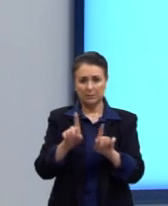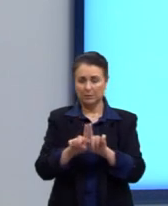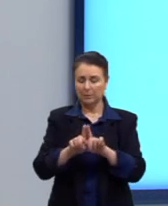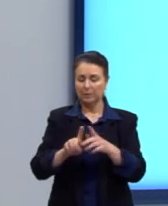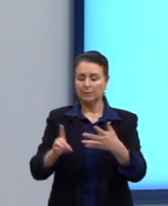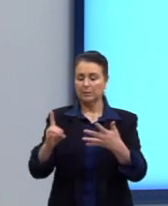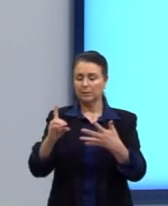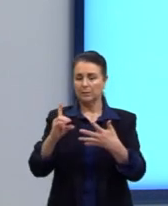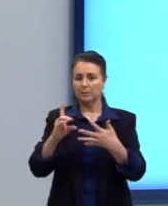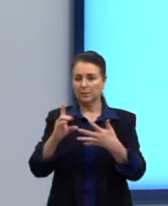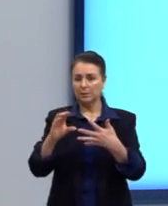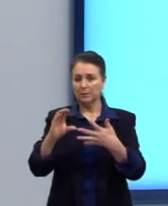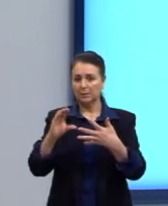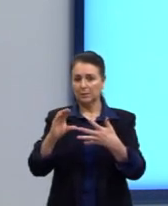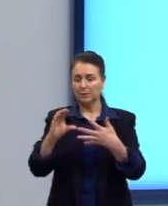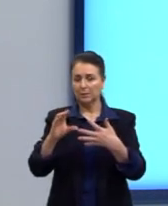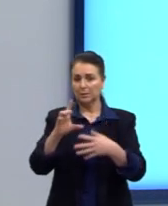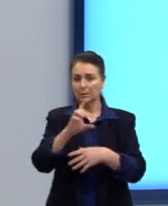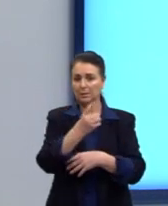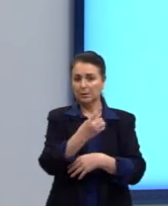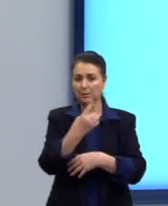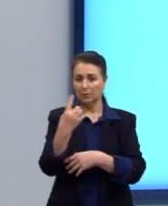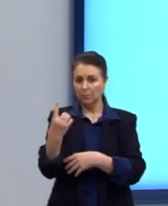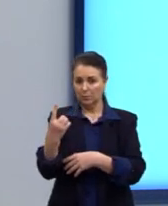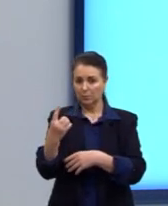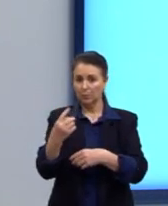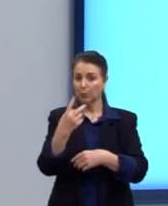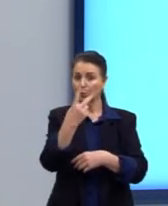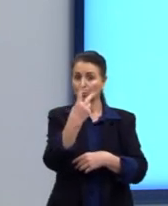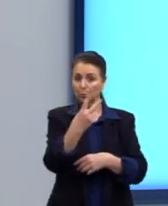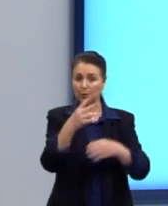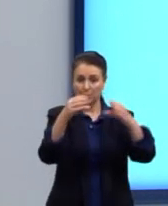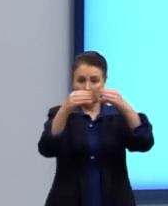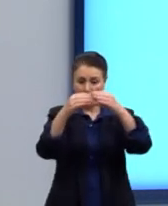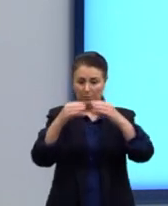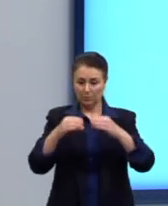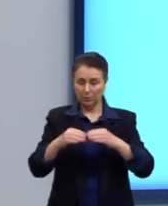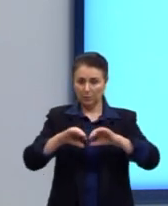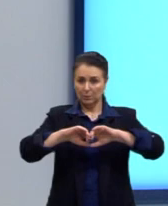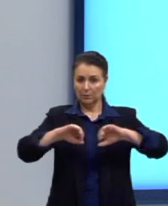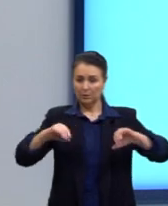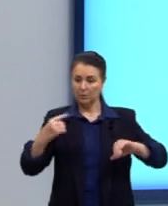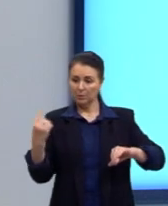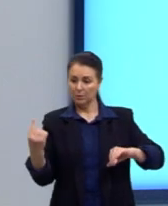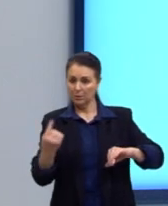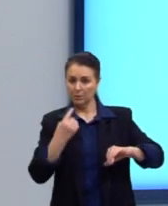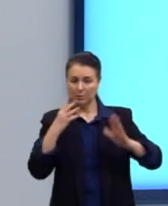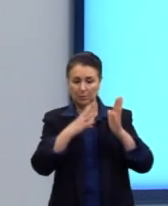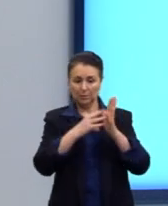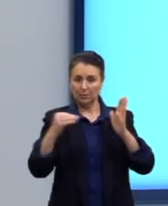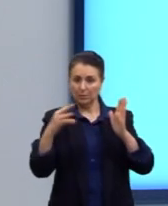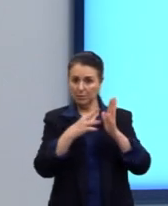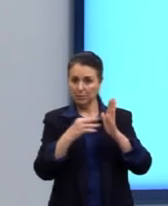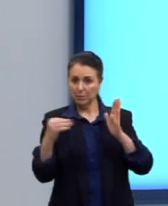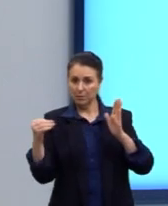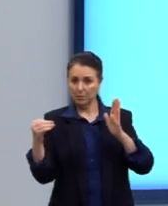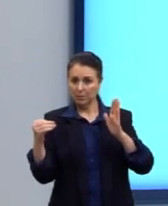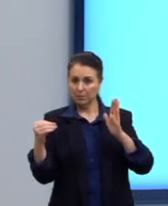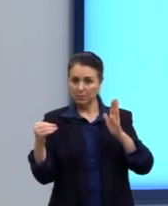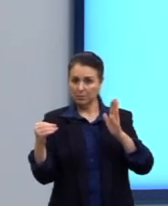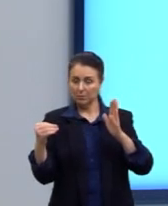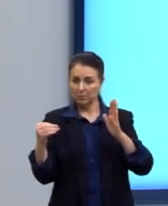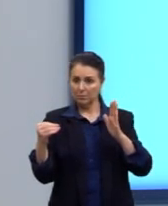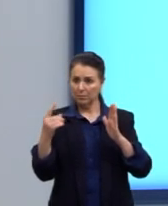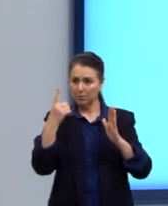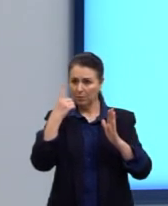Letra C, D1 ocorre em duas populações separadas por isolamento reprodutivo? Será,